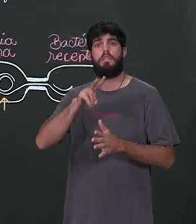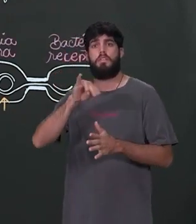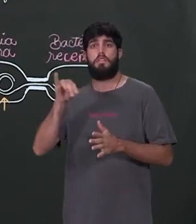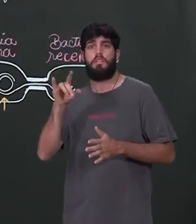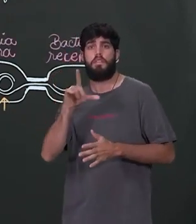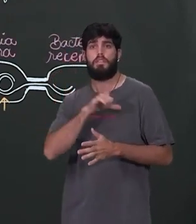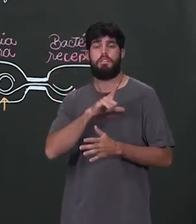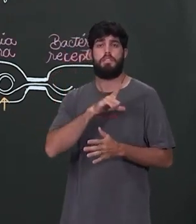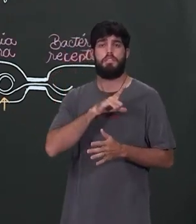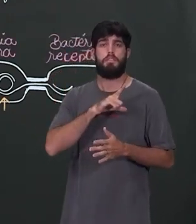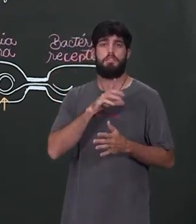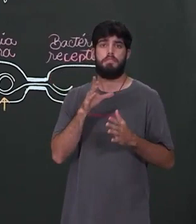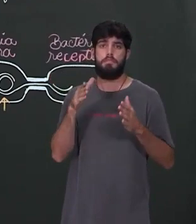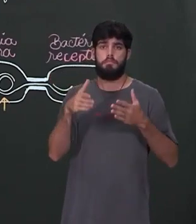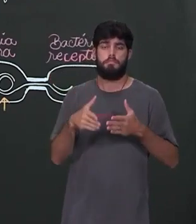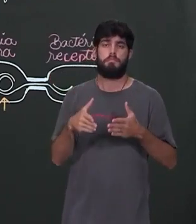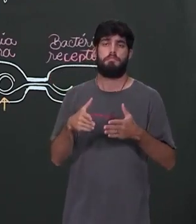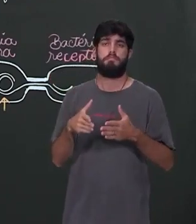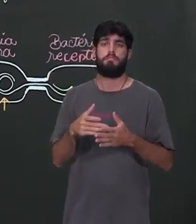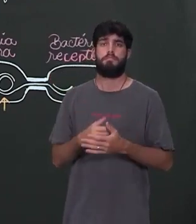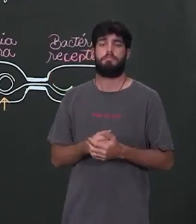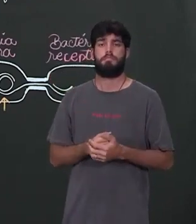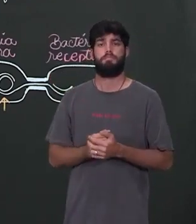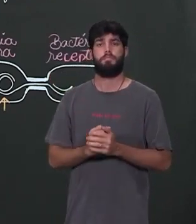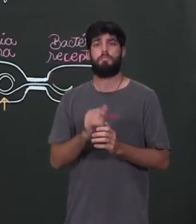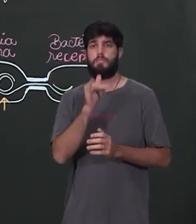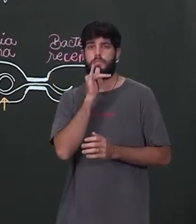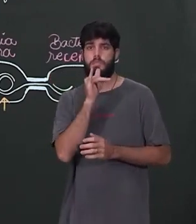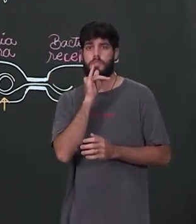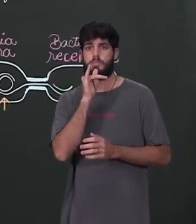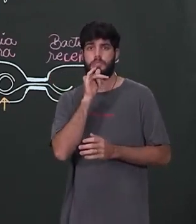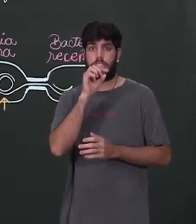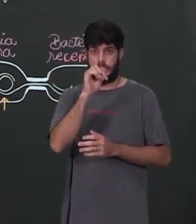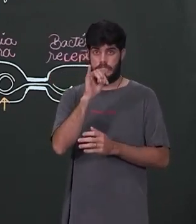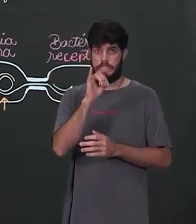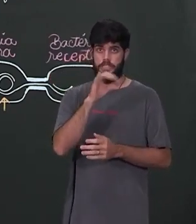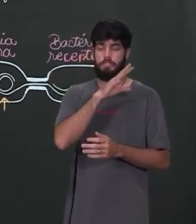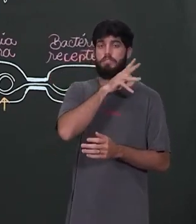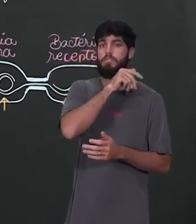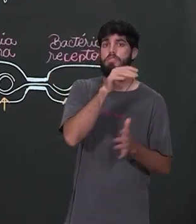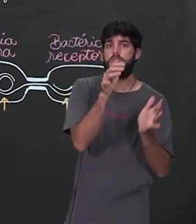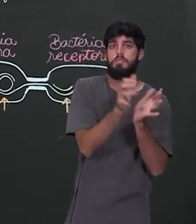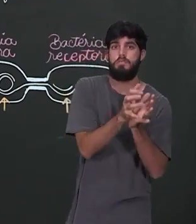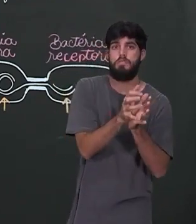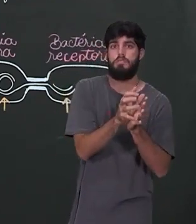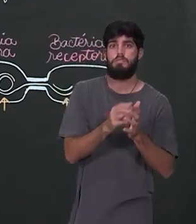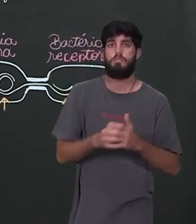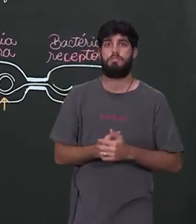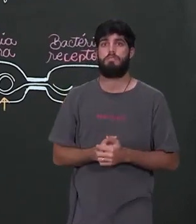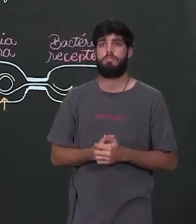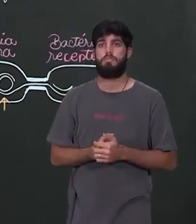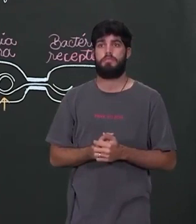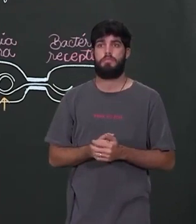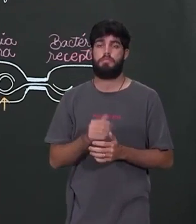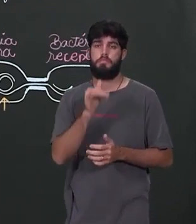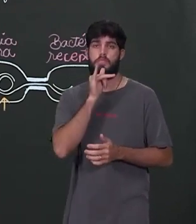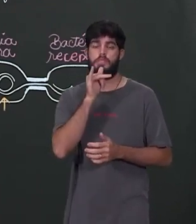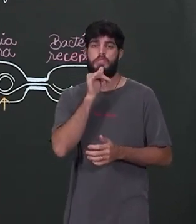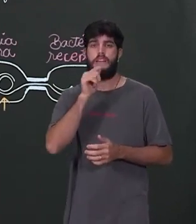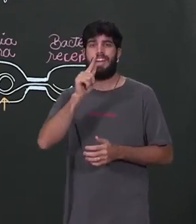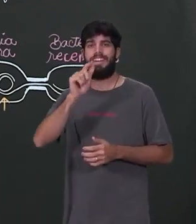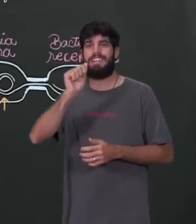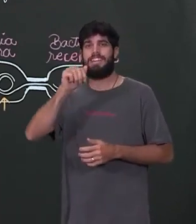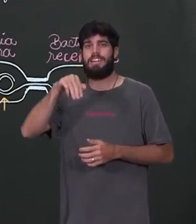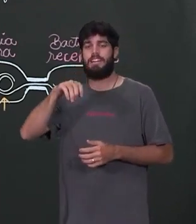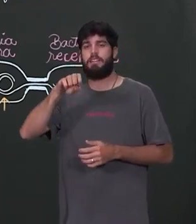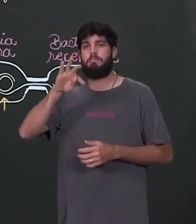parte do material genético do indivíduo. Então, no caso, se é um animal, aquela célula chamada de gameta,